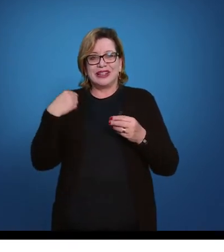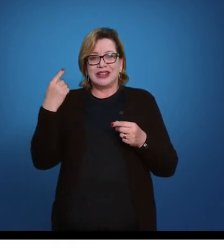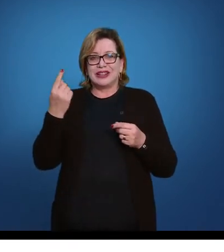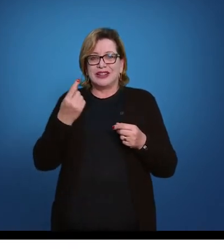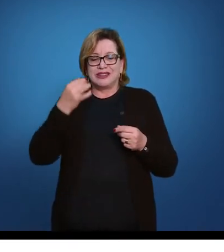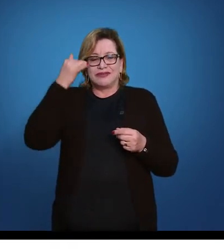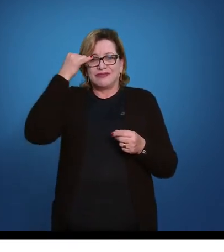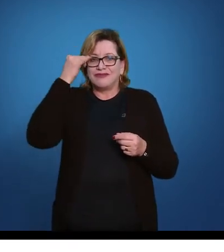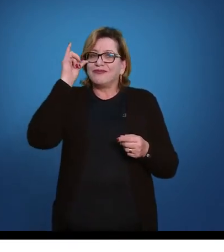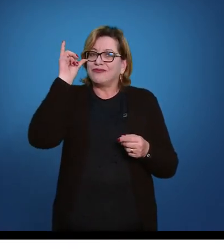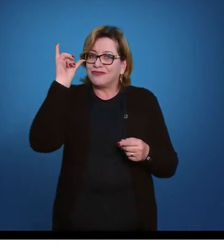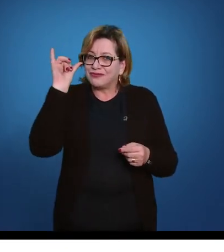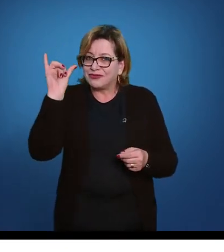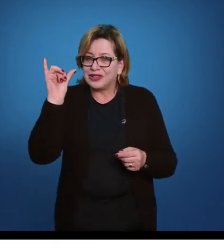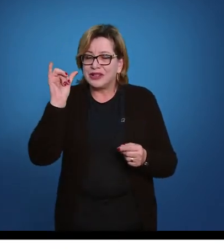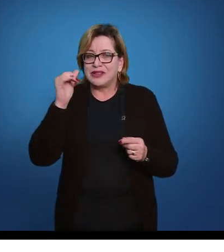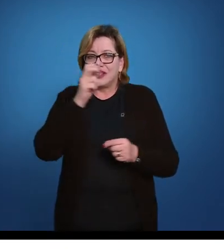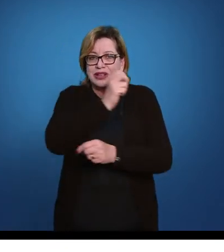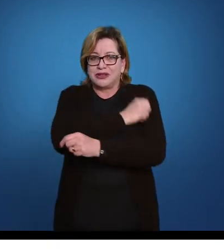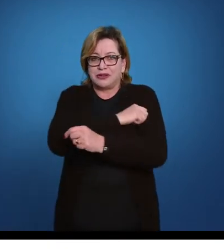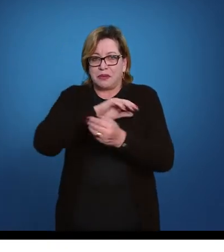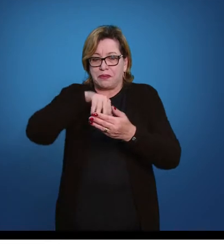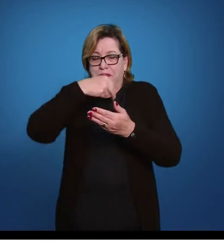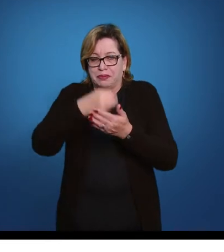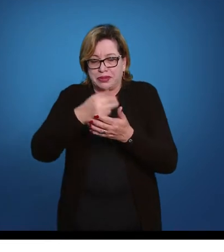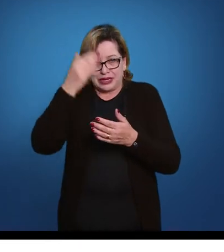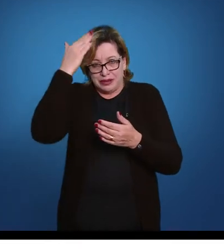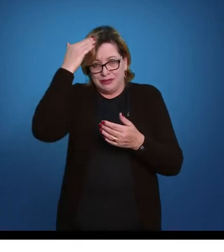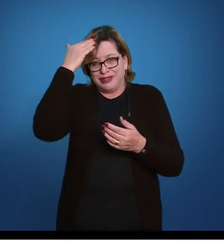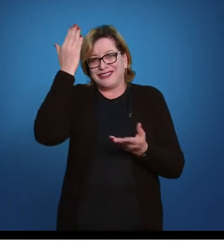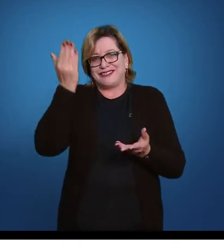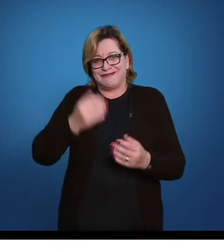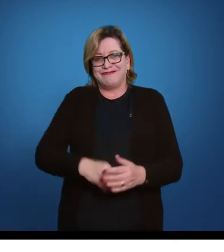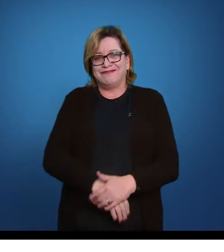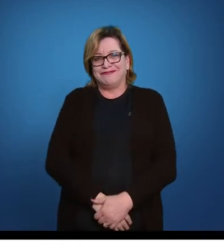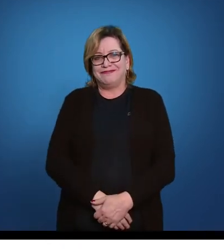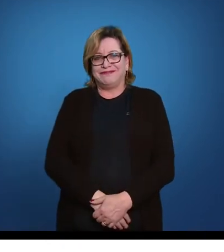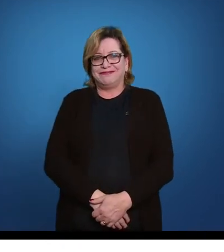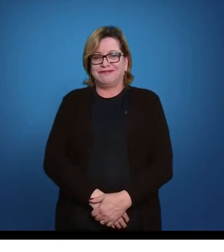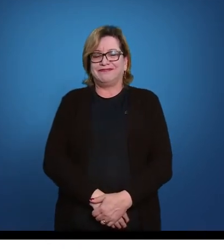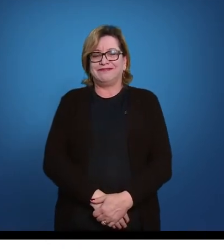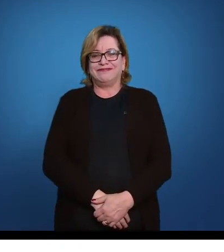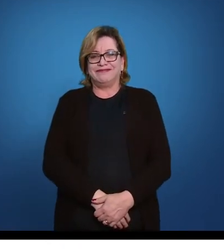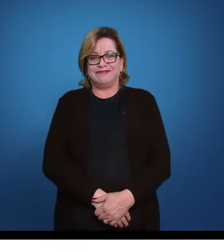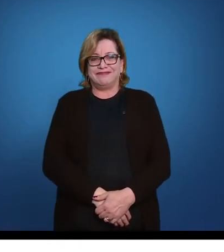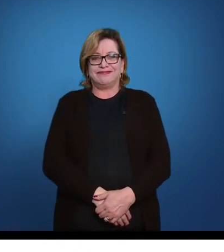gente evita que o aluno caia de cabeça no chão. Volta.